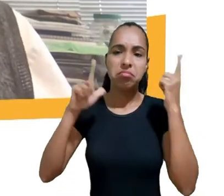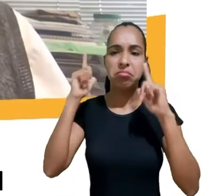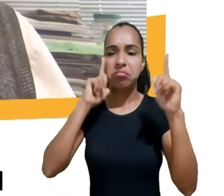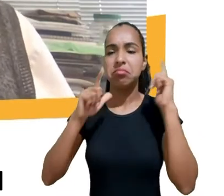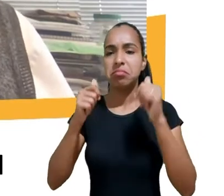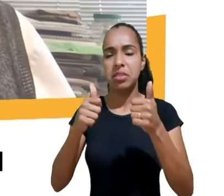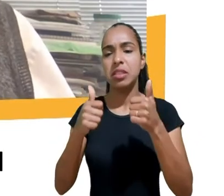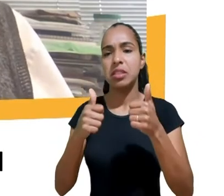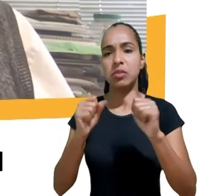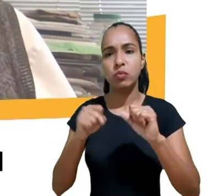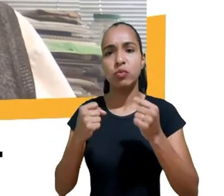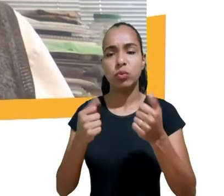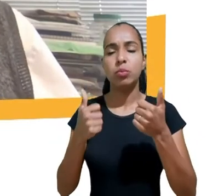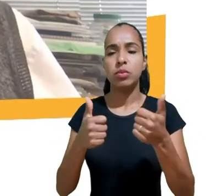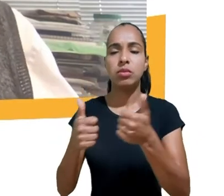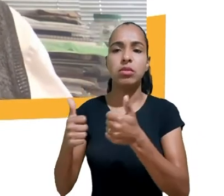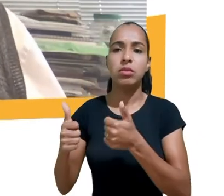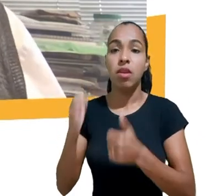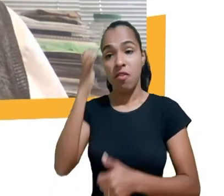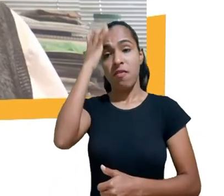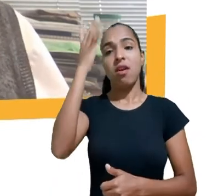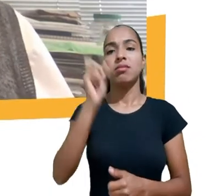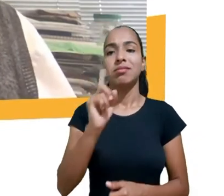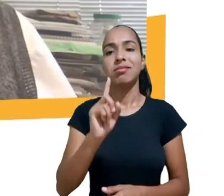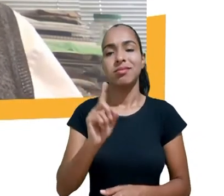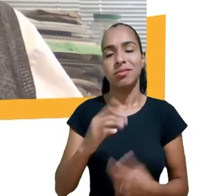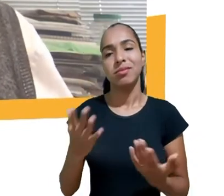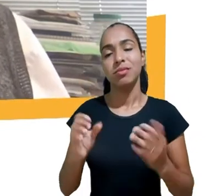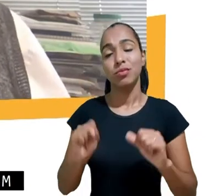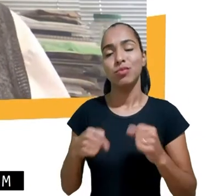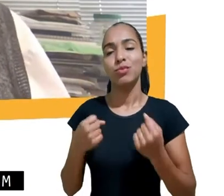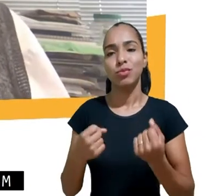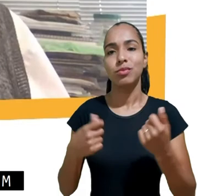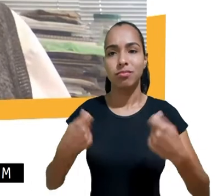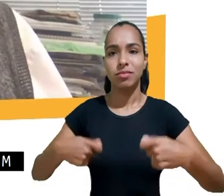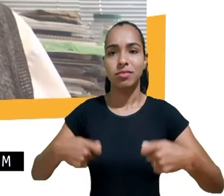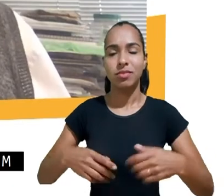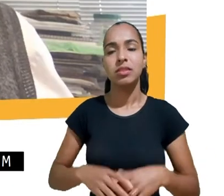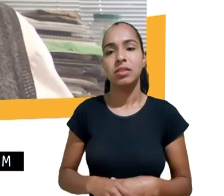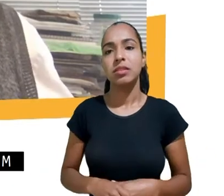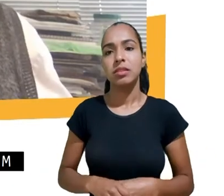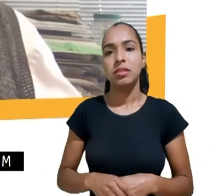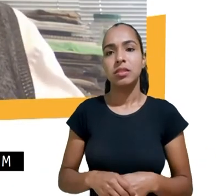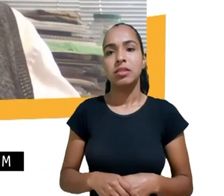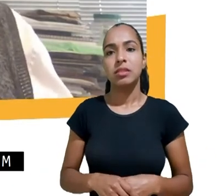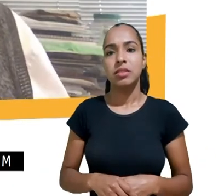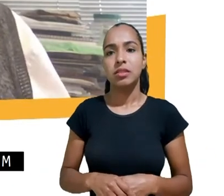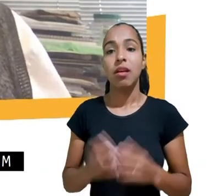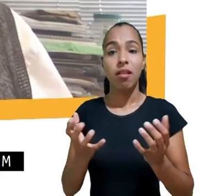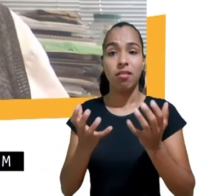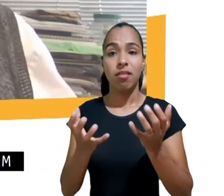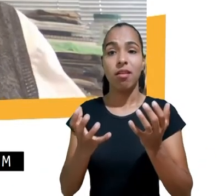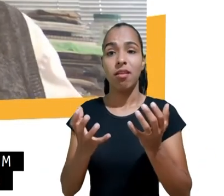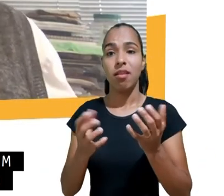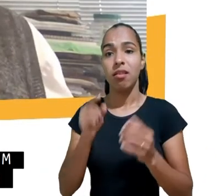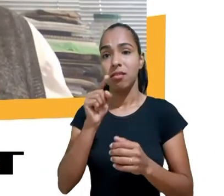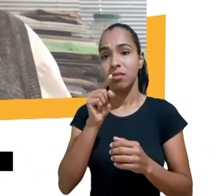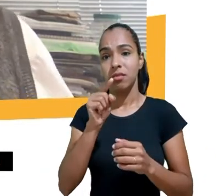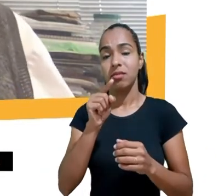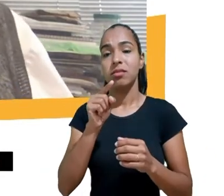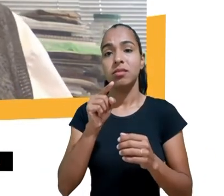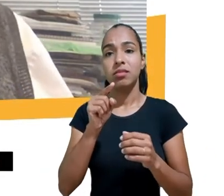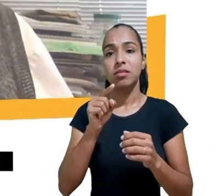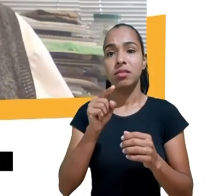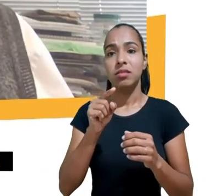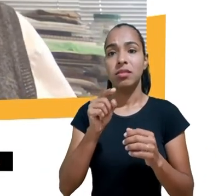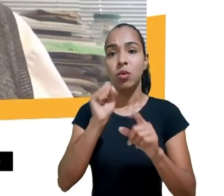em suma não podemos arrefecer no nosso impulso de tentar manter essa condição social especialmente para